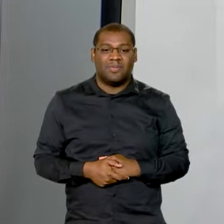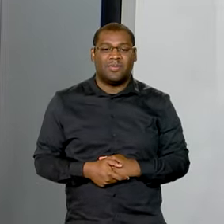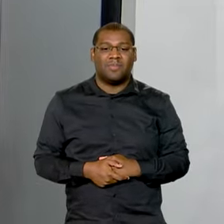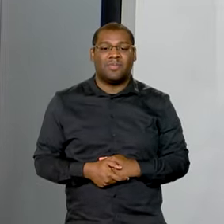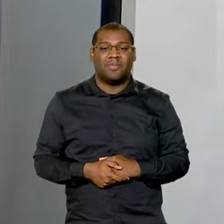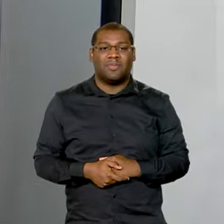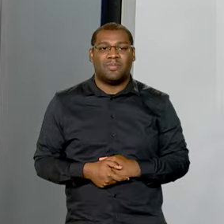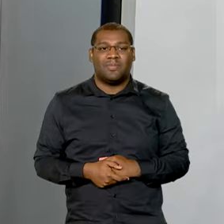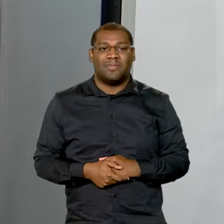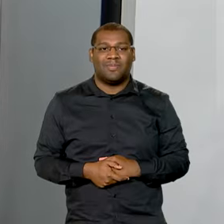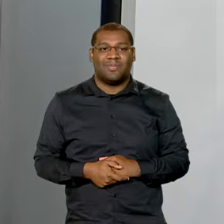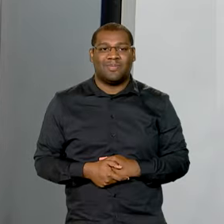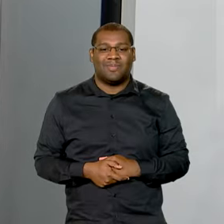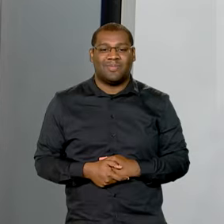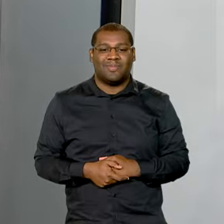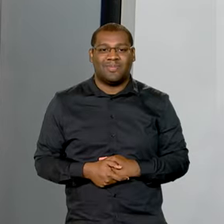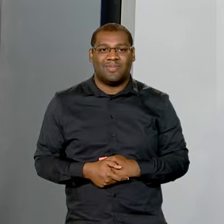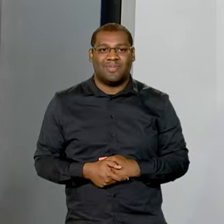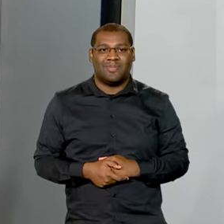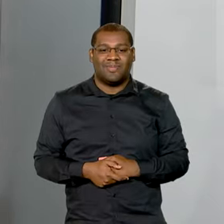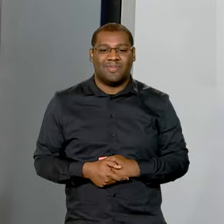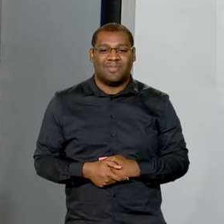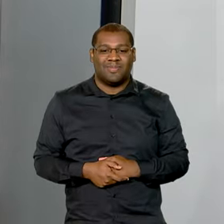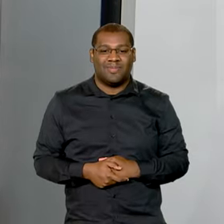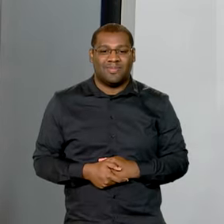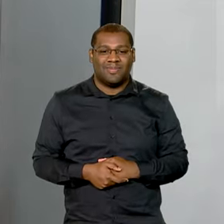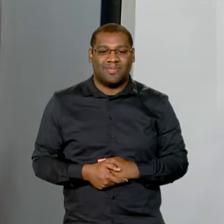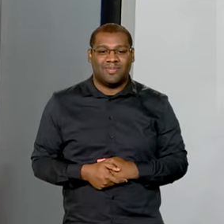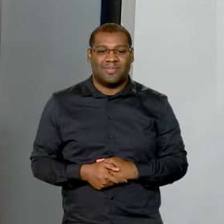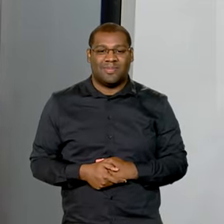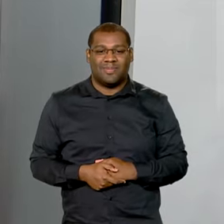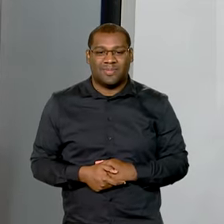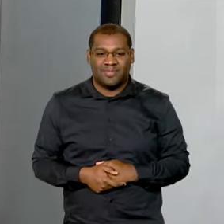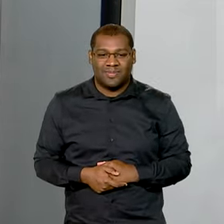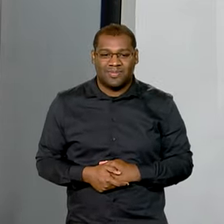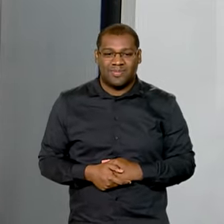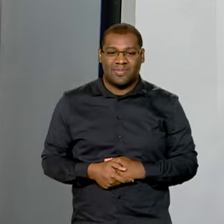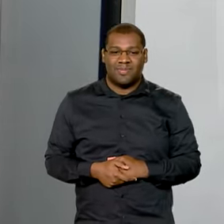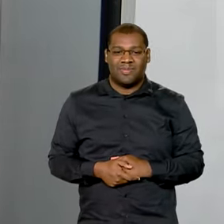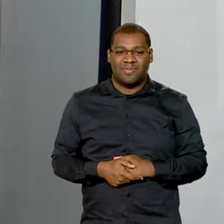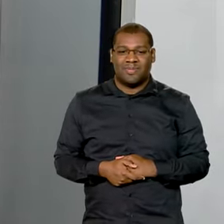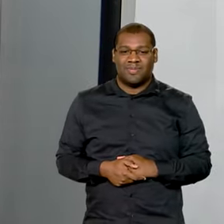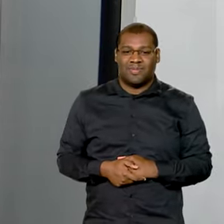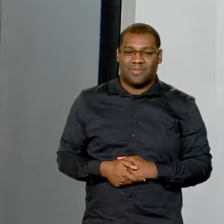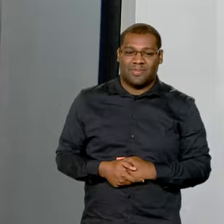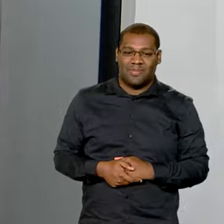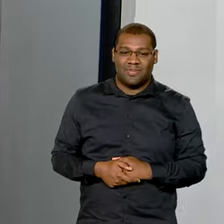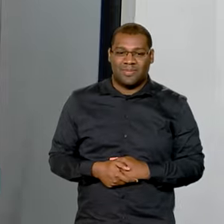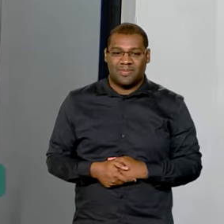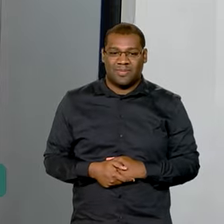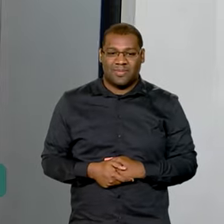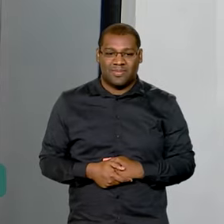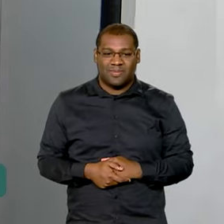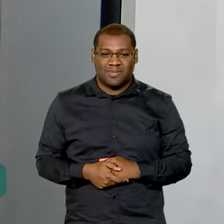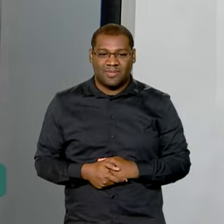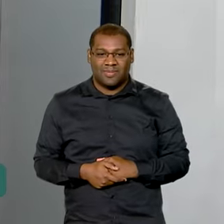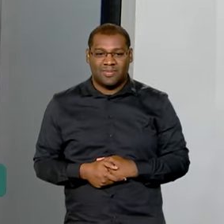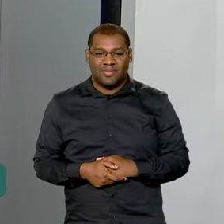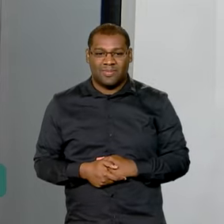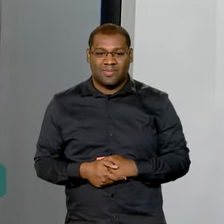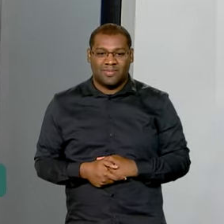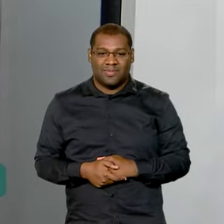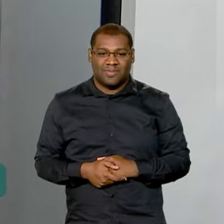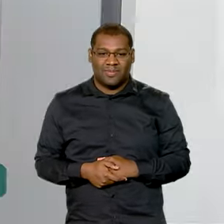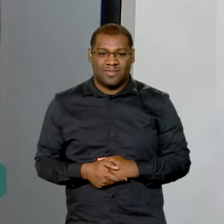e eu estou agradecendo por tudo, porque ela foi uma amiga que me ajudou, a Luciene,